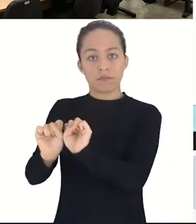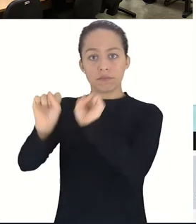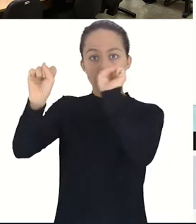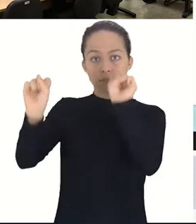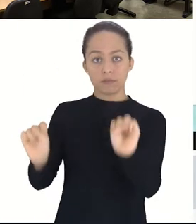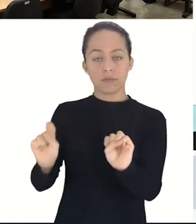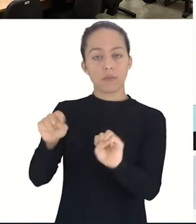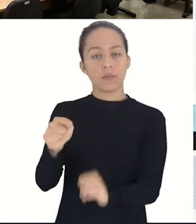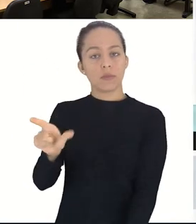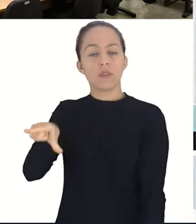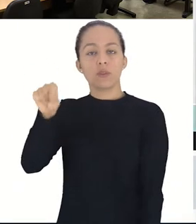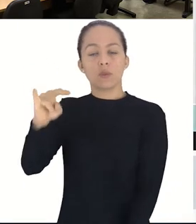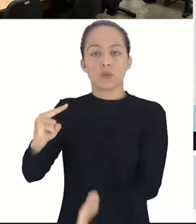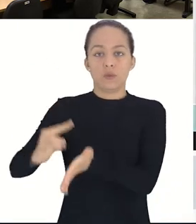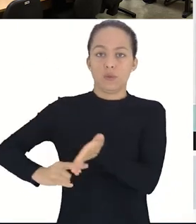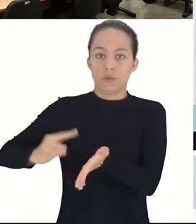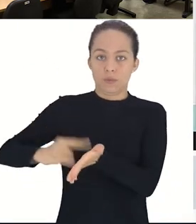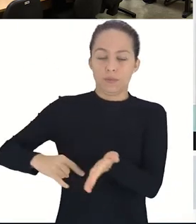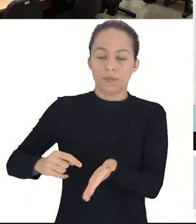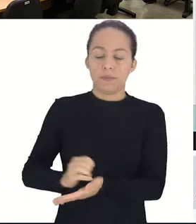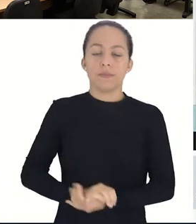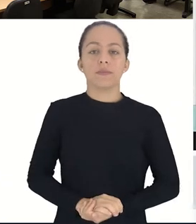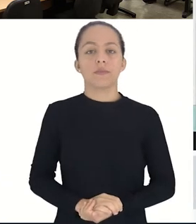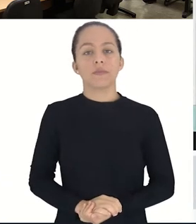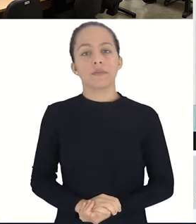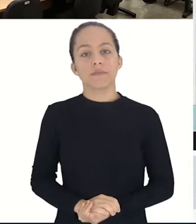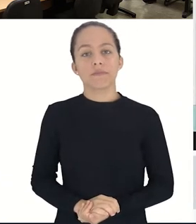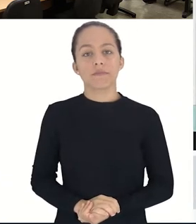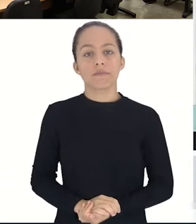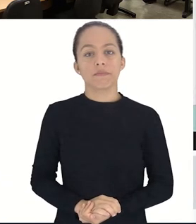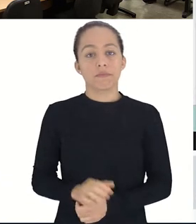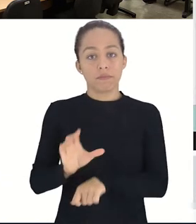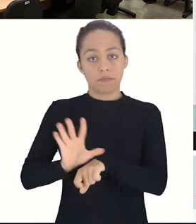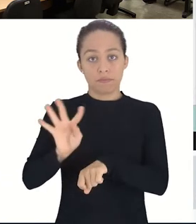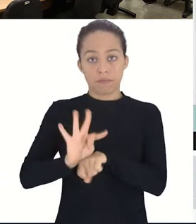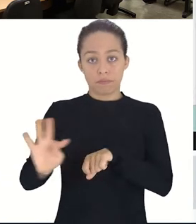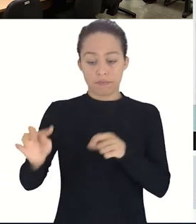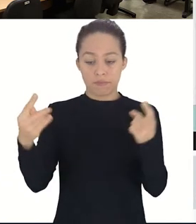Voltamos aqui para o sistema no início, vamos escolher o arquivo.